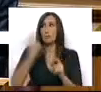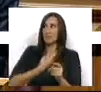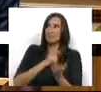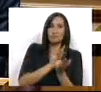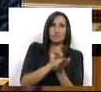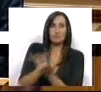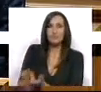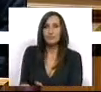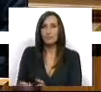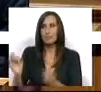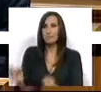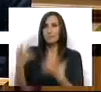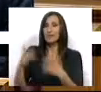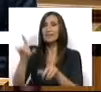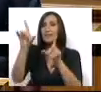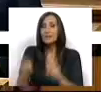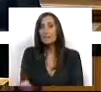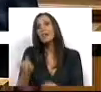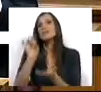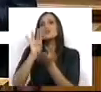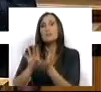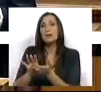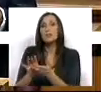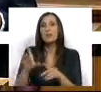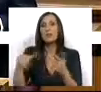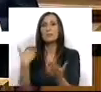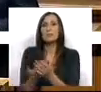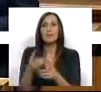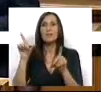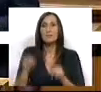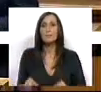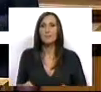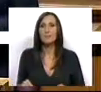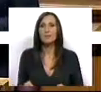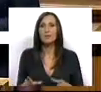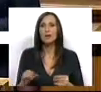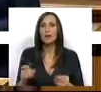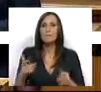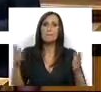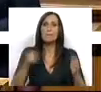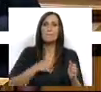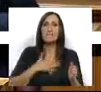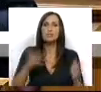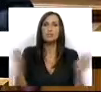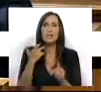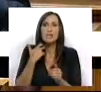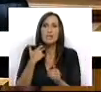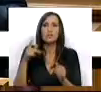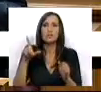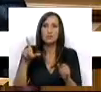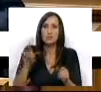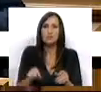veio ainda permitir o despejo e provocar o encerramento de muitas pequenas e médias empresas e de